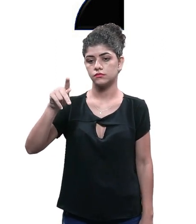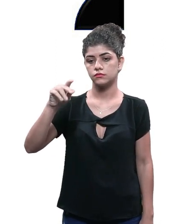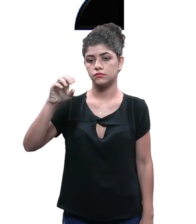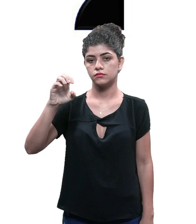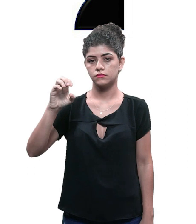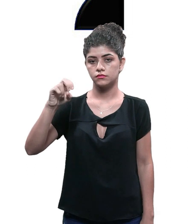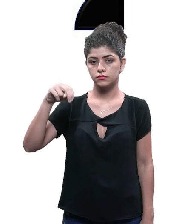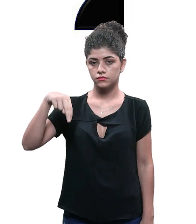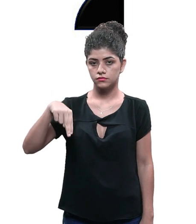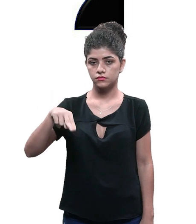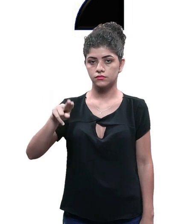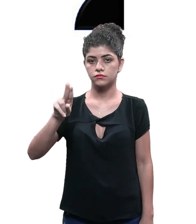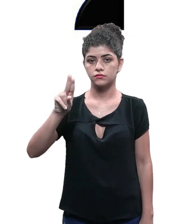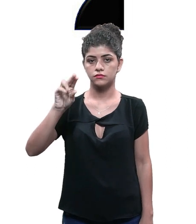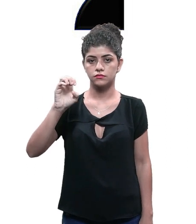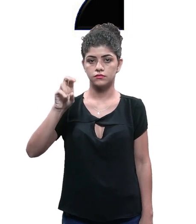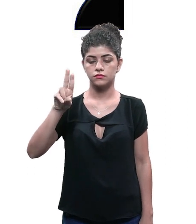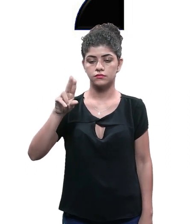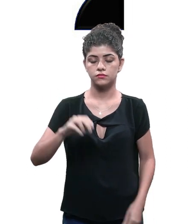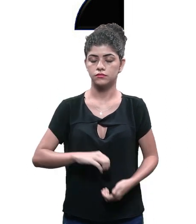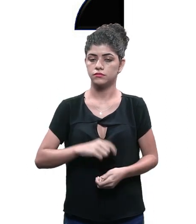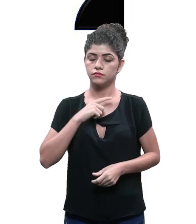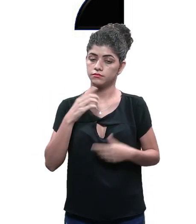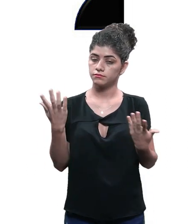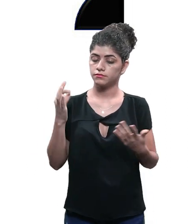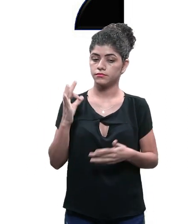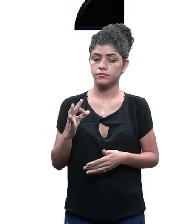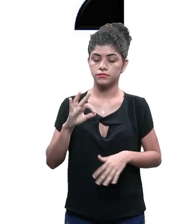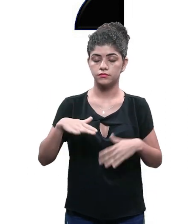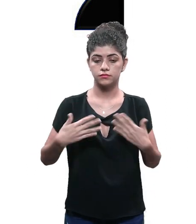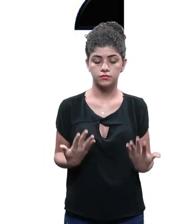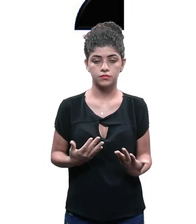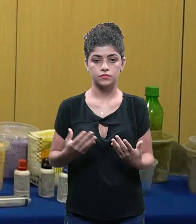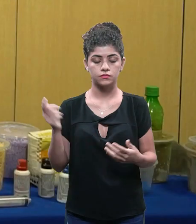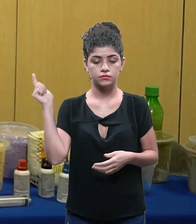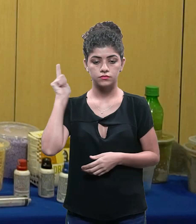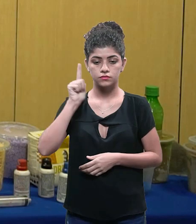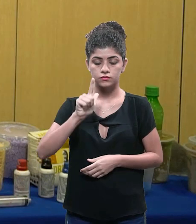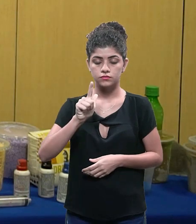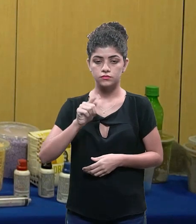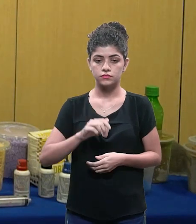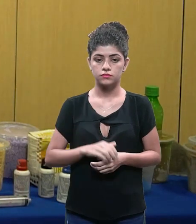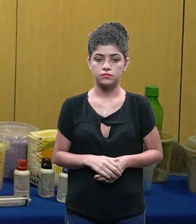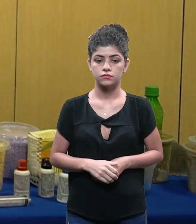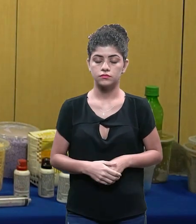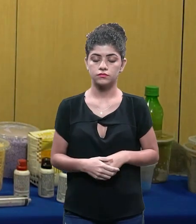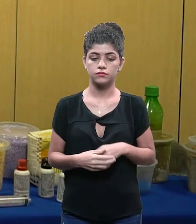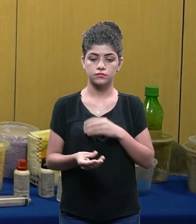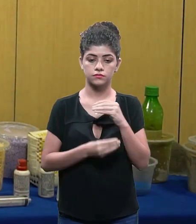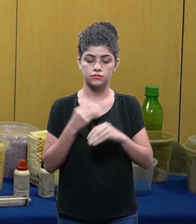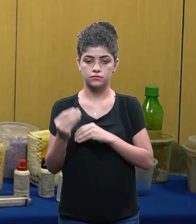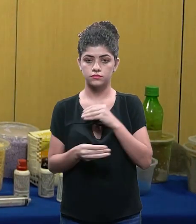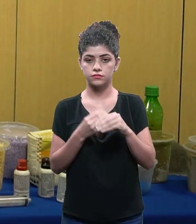é o que? Um quarto dessa quantidade vai resíduo de pneu na mistura Certo? Então dessa forma eu consigo